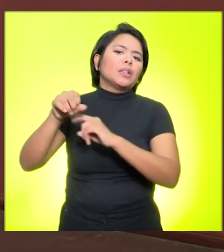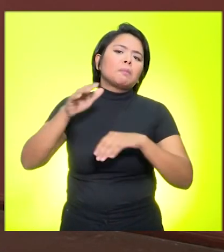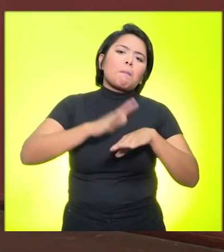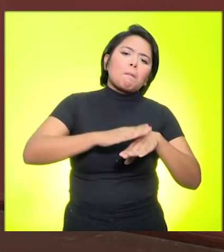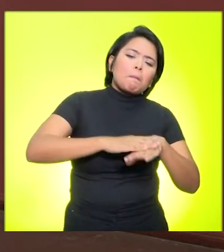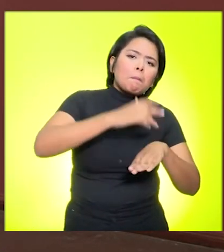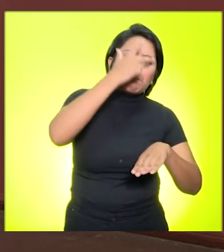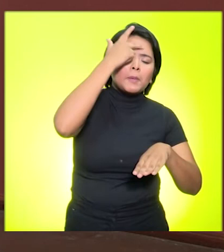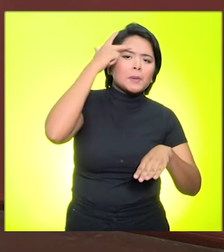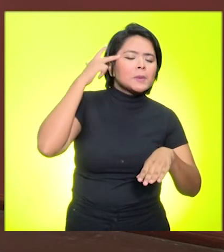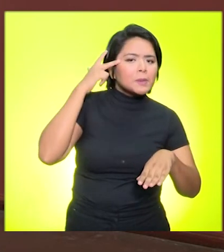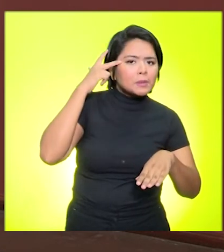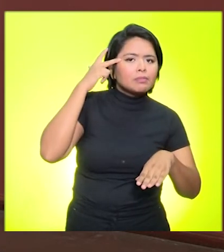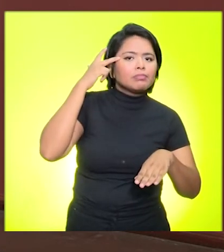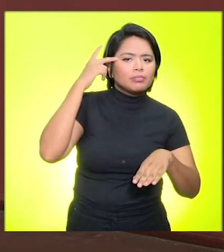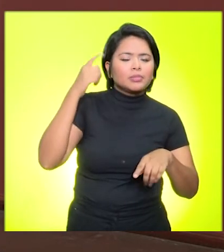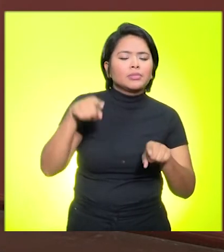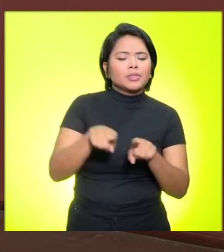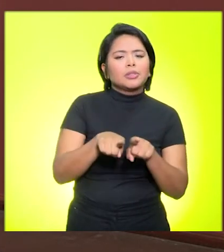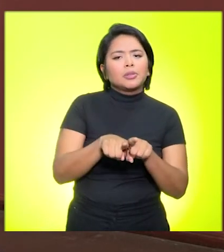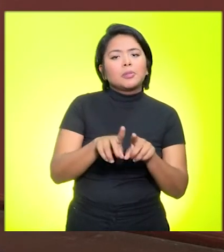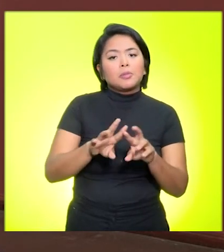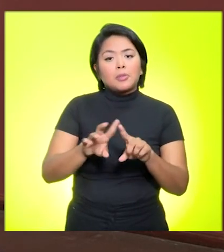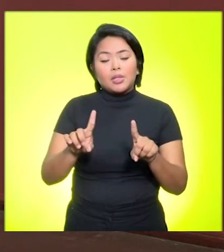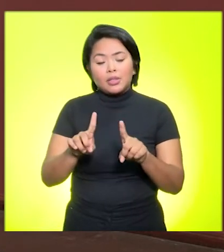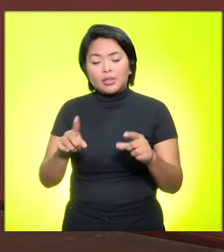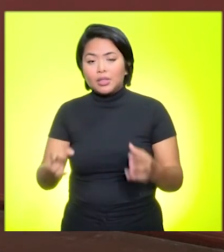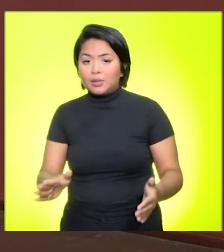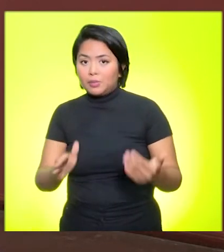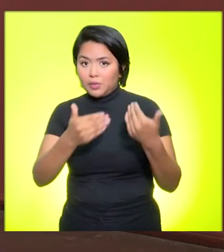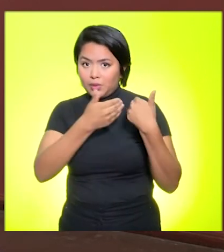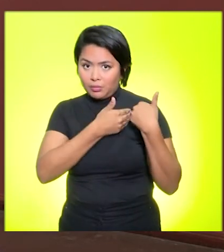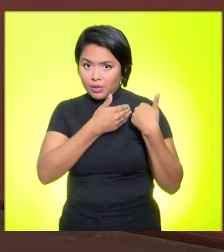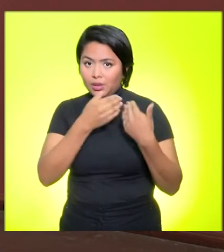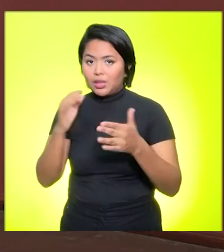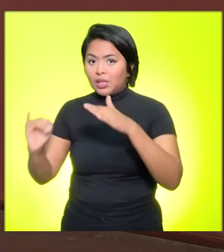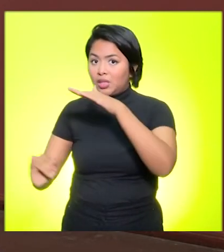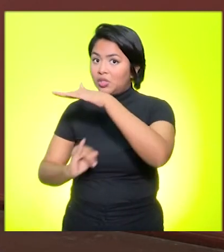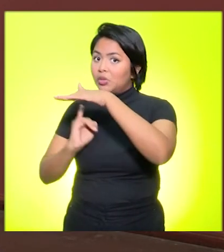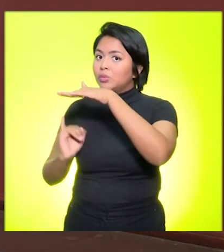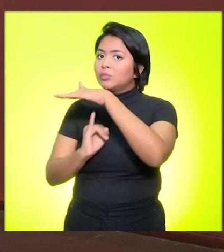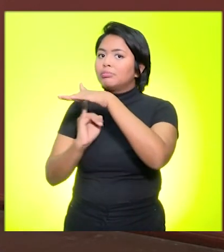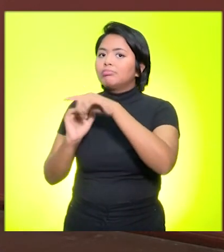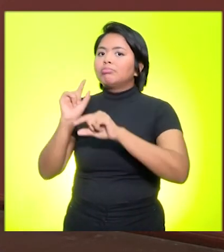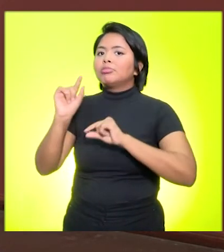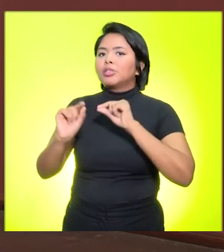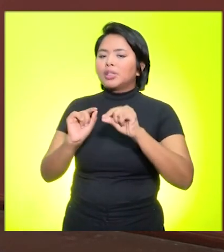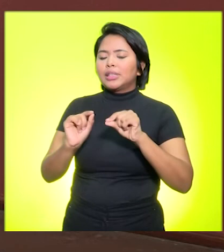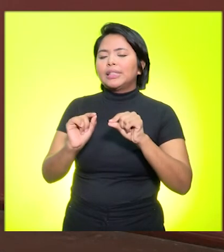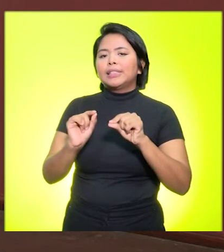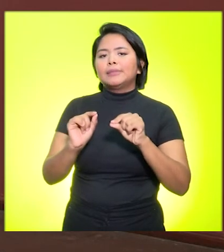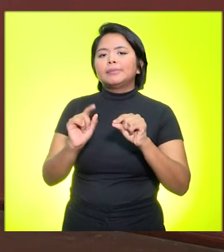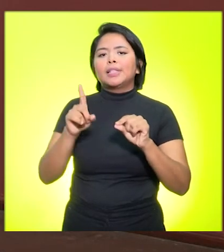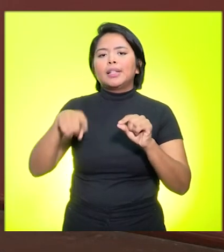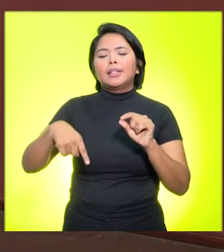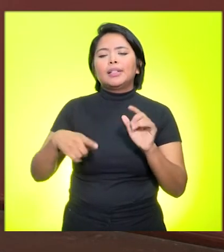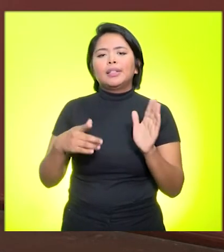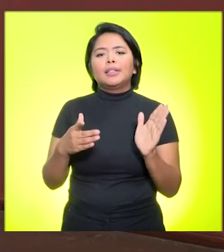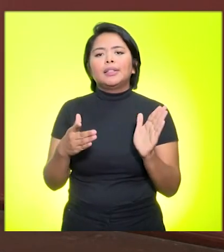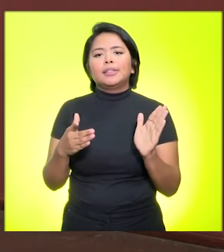em si, mas a responsabilidade nossa institucional é justamente fazer com que a gente possa trabalhar essas